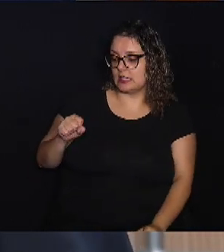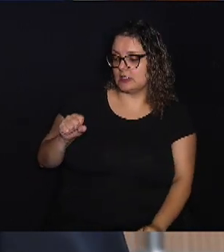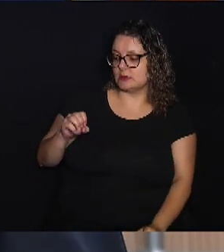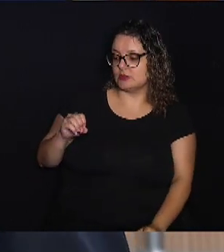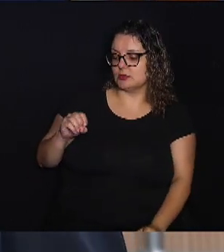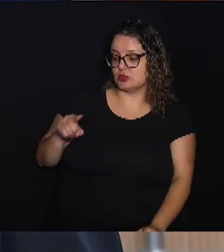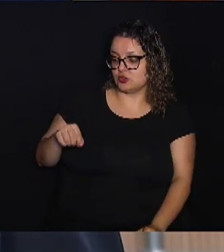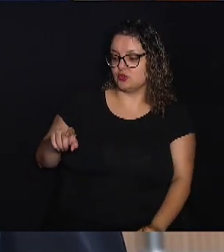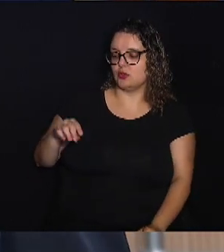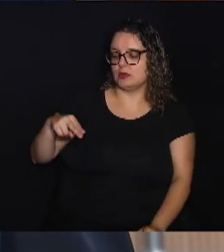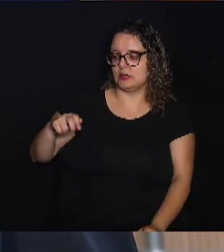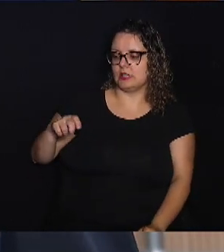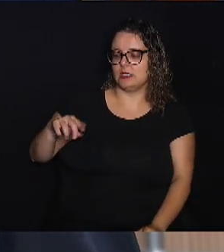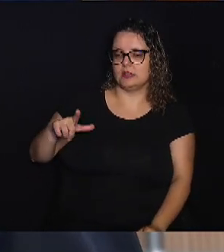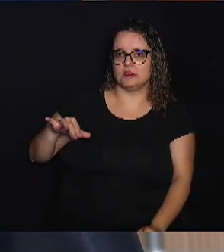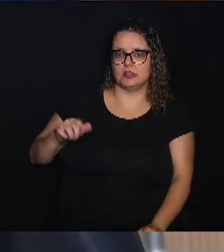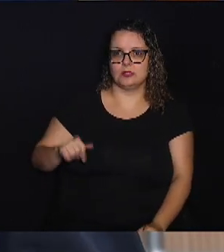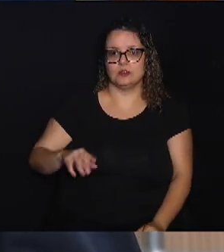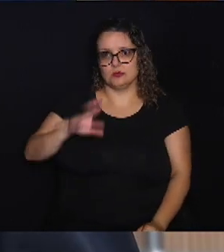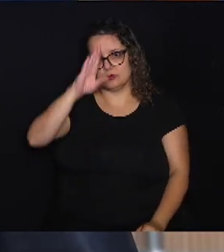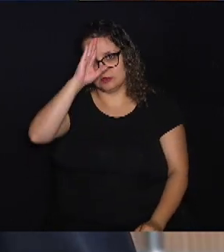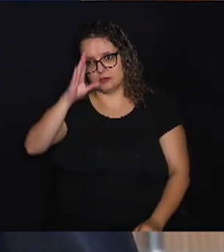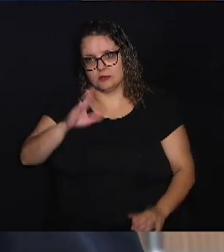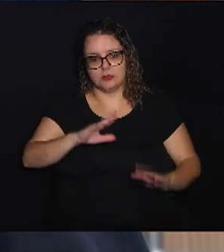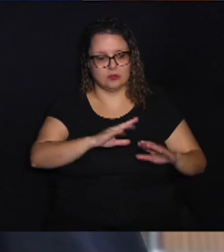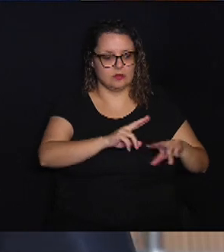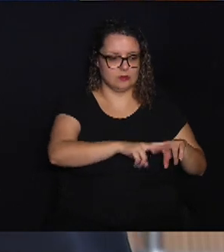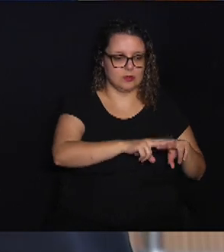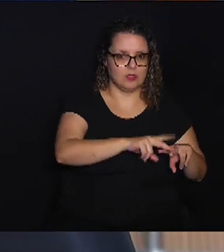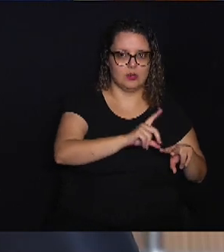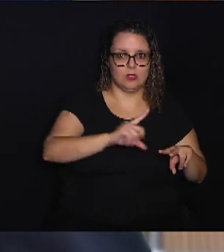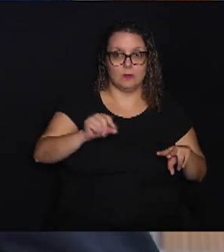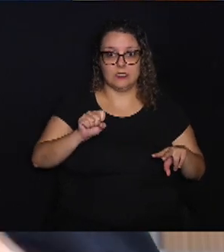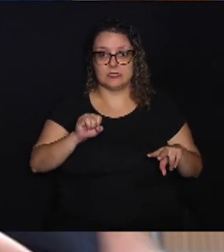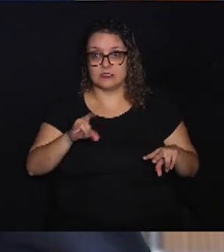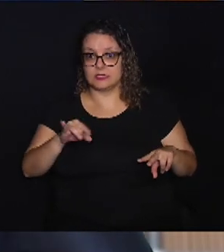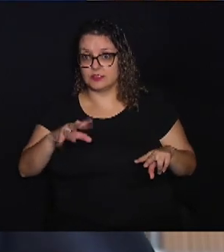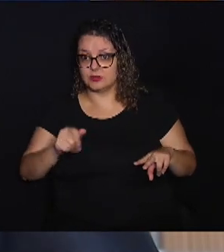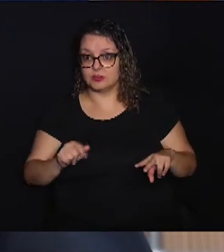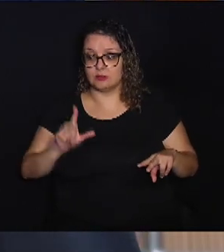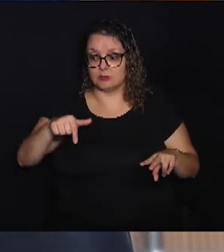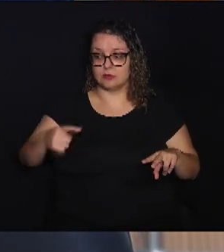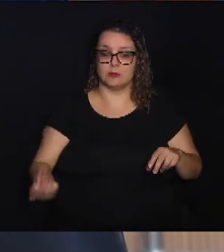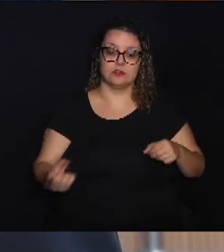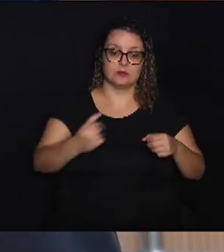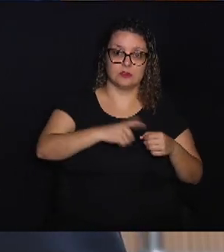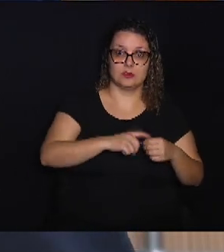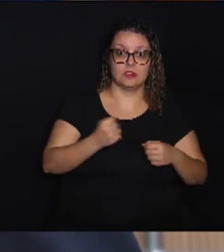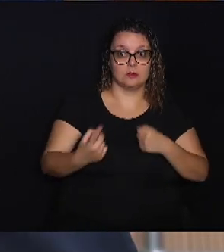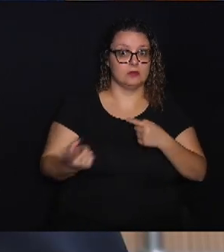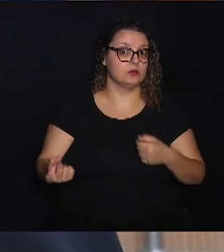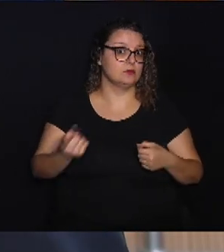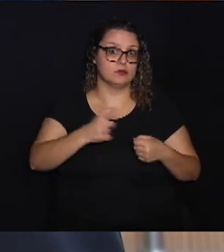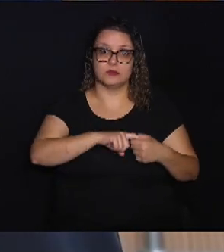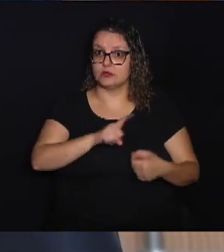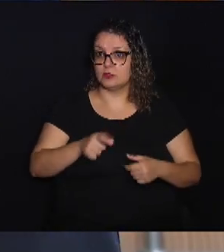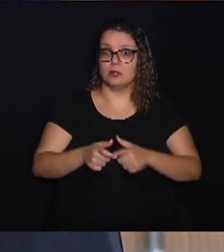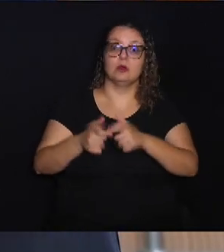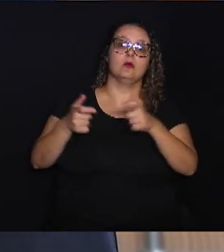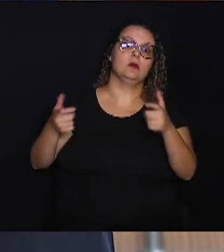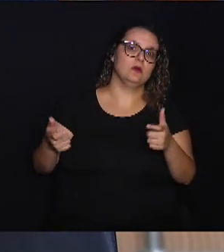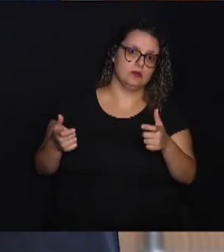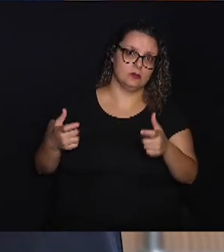principalmente no período de saídinha dos presos. Tem aquele período que eles saem para depois voltar, tem alguns que não voltam e aumenta sempre